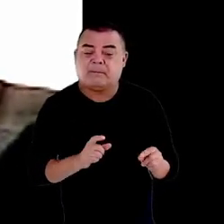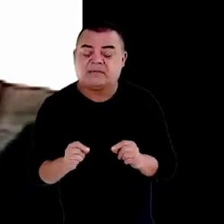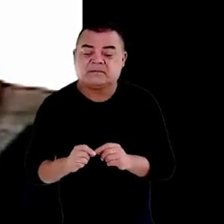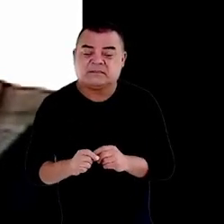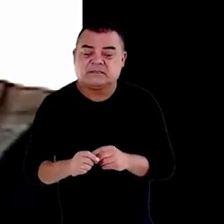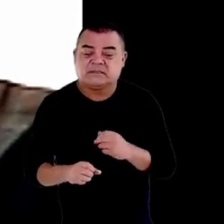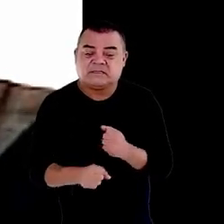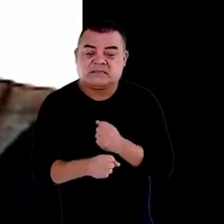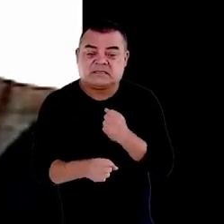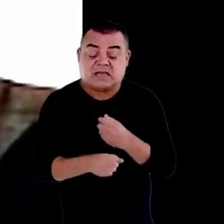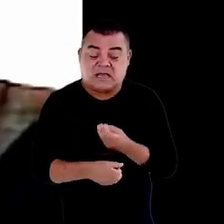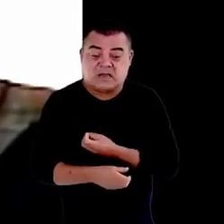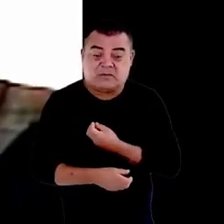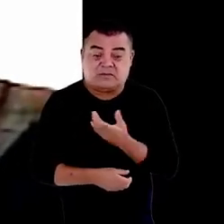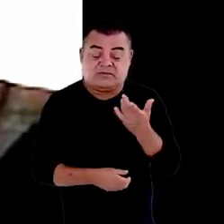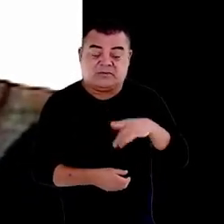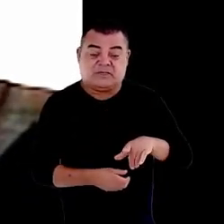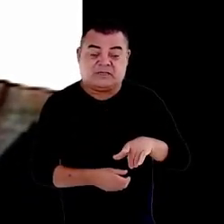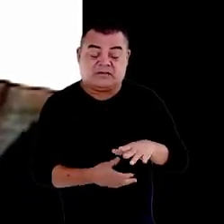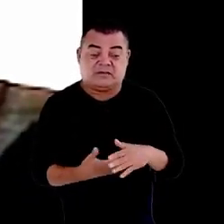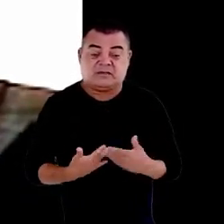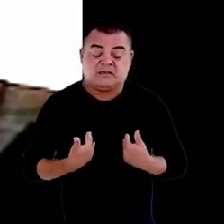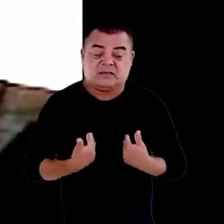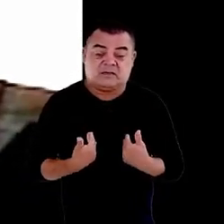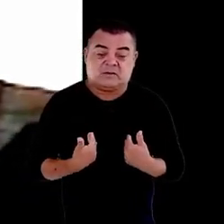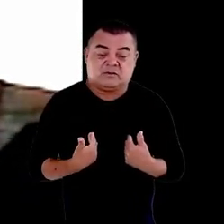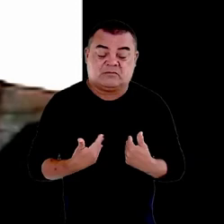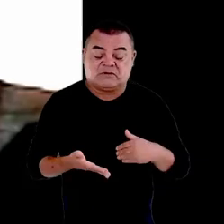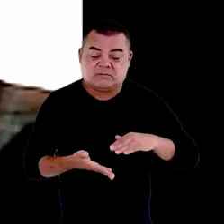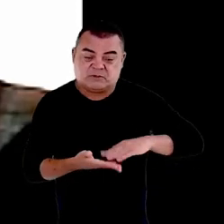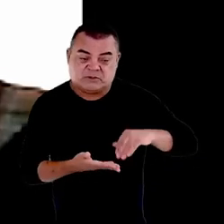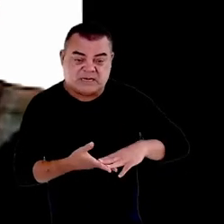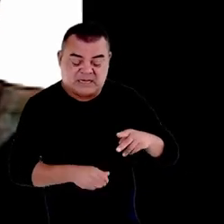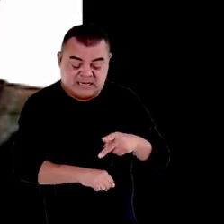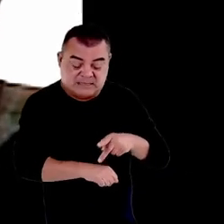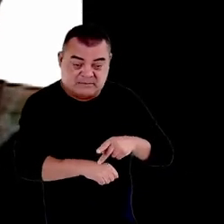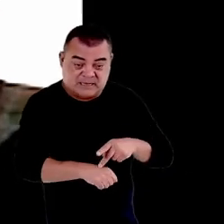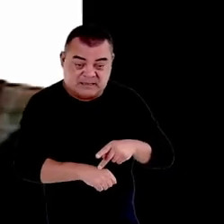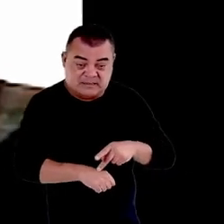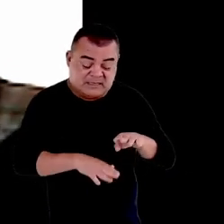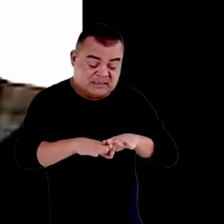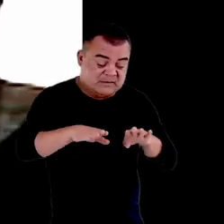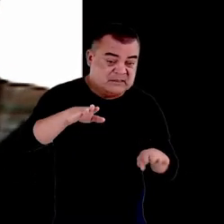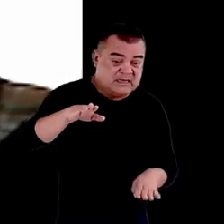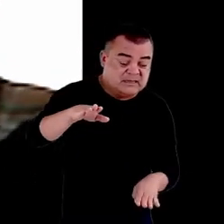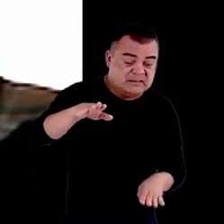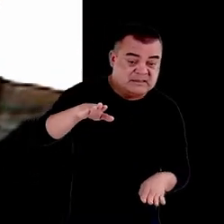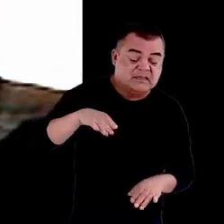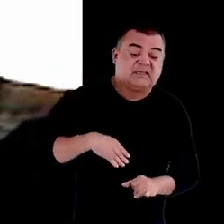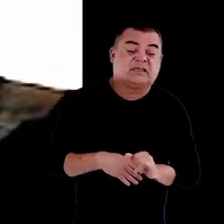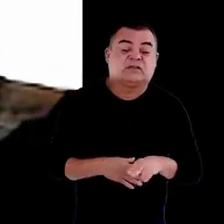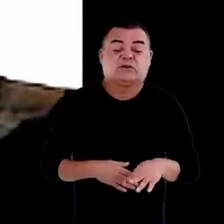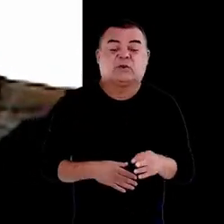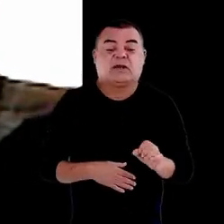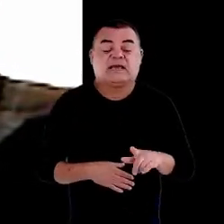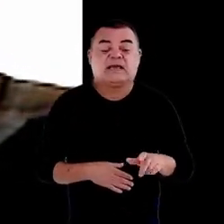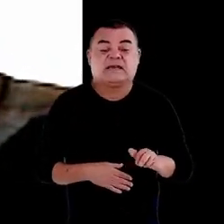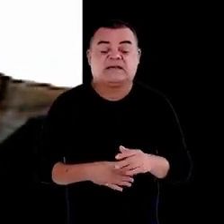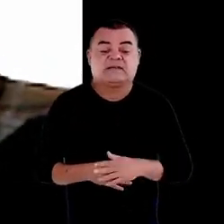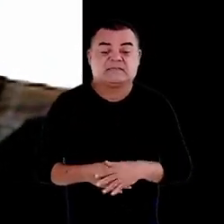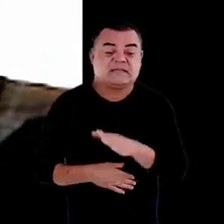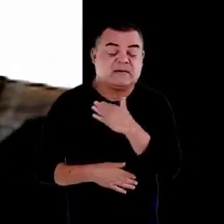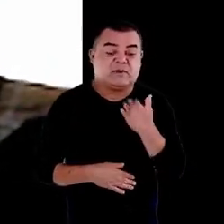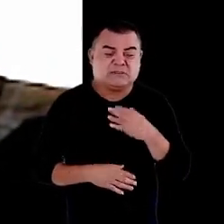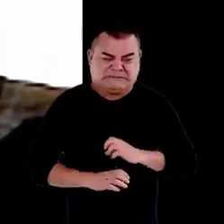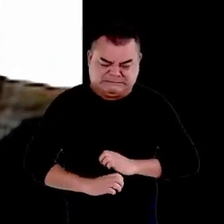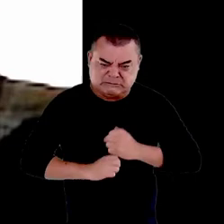o convite que fica é vamos remover as pedras e as desigualdades da intolerância da morte do ódio e